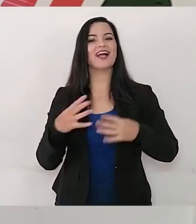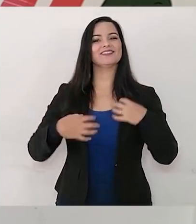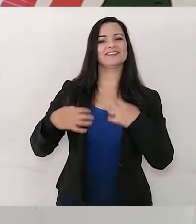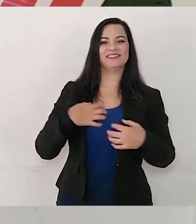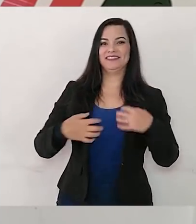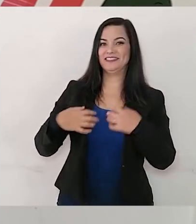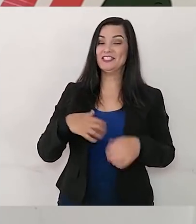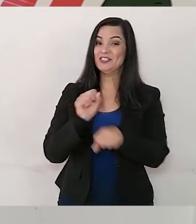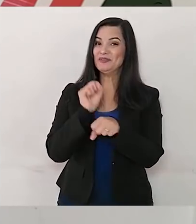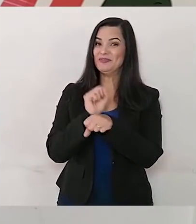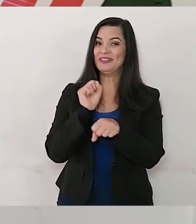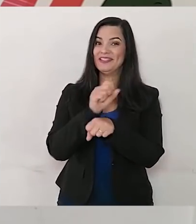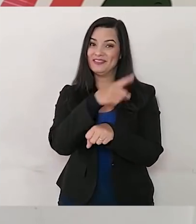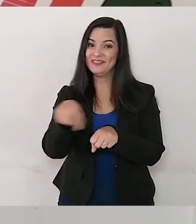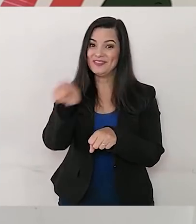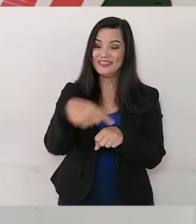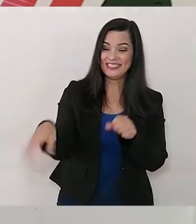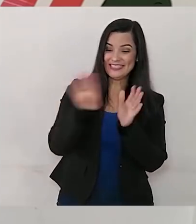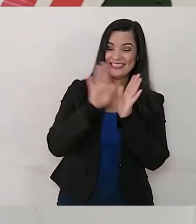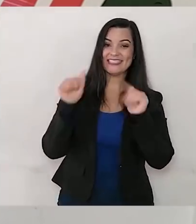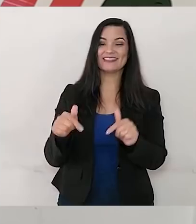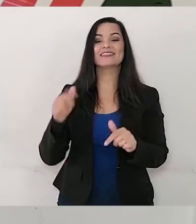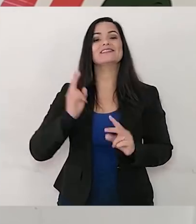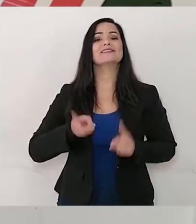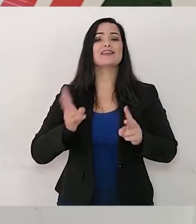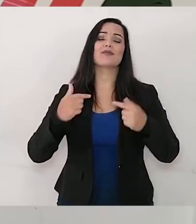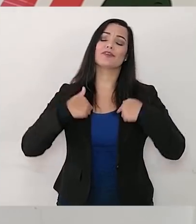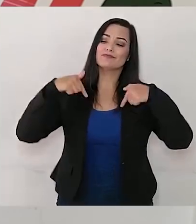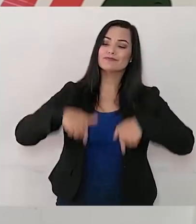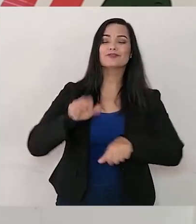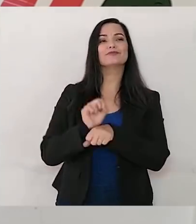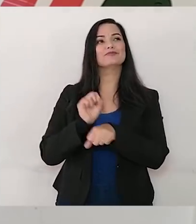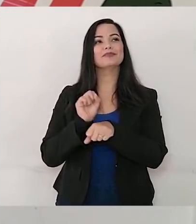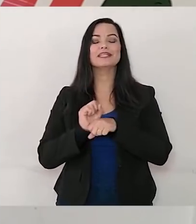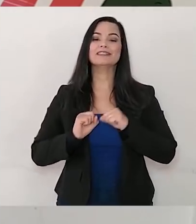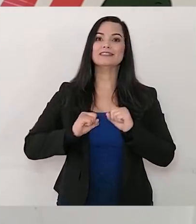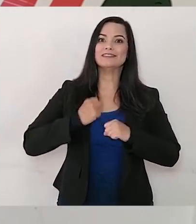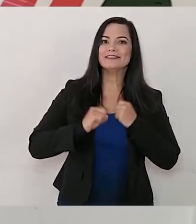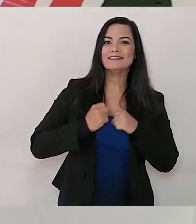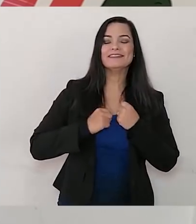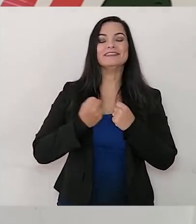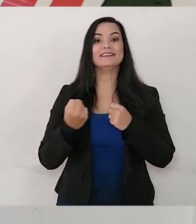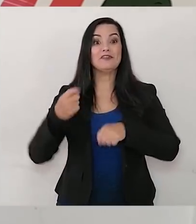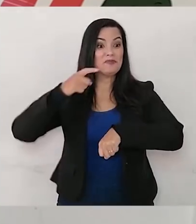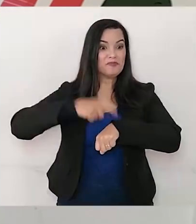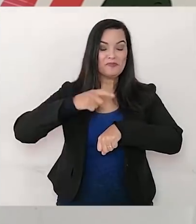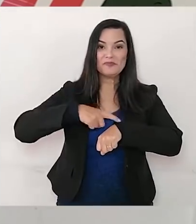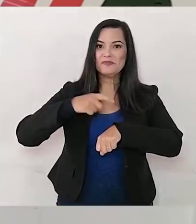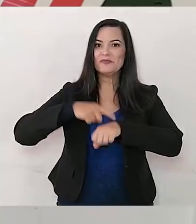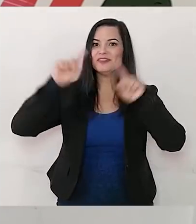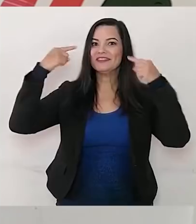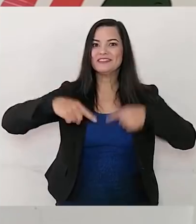aqui ansiosa à espera de vocês. Eu fico sempre aqui na expectativa que chegue logo o momento